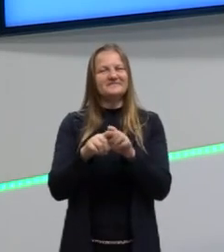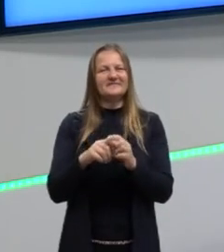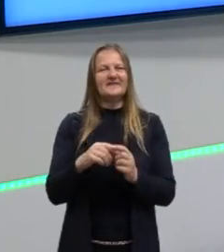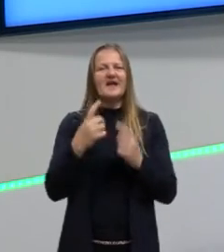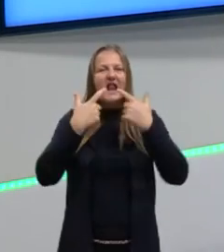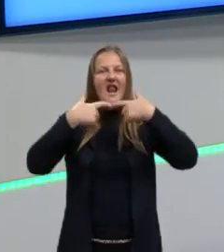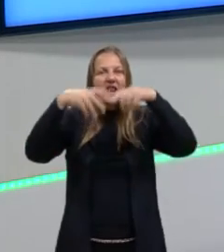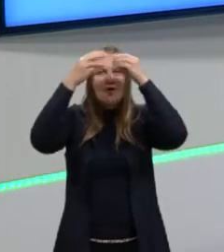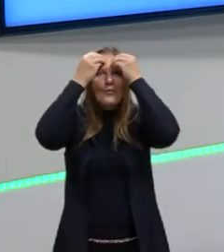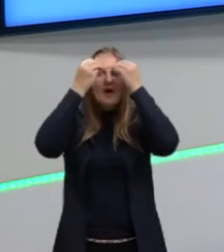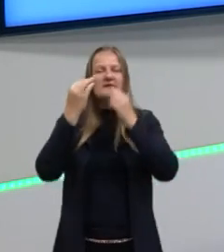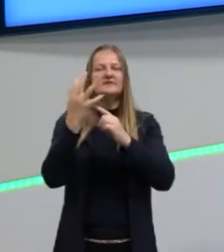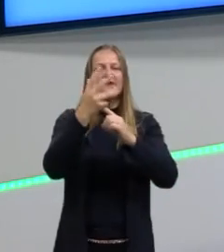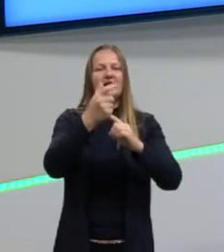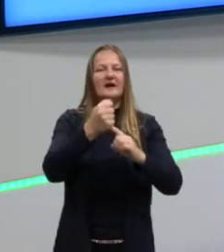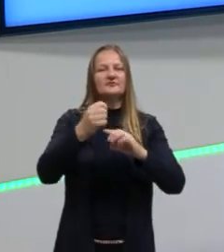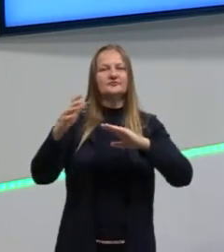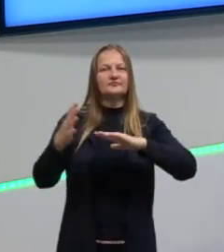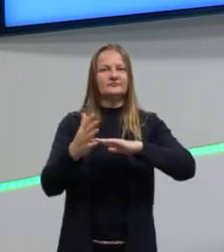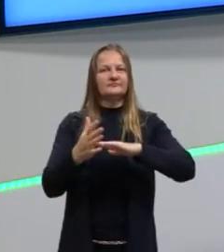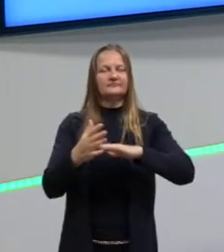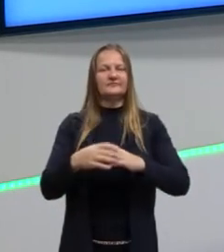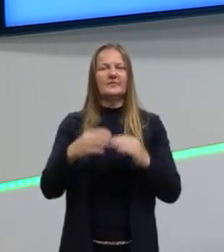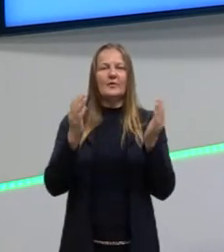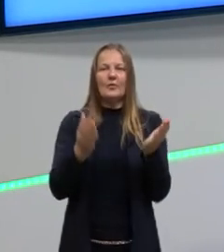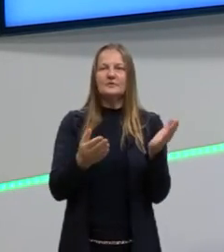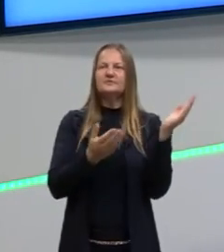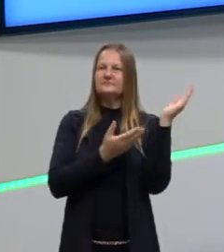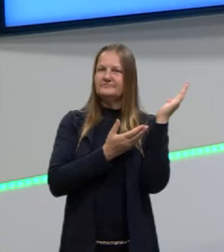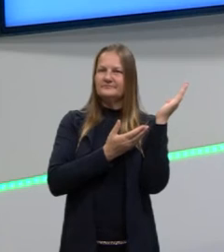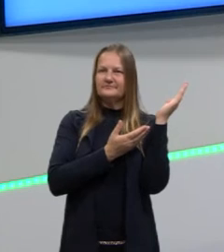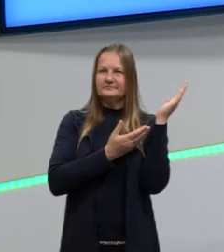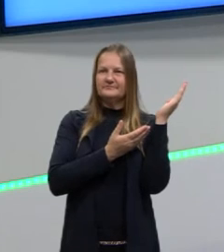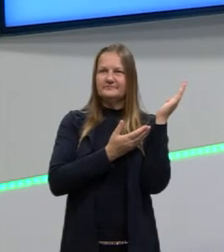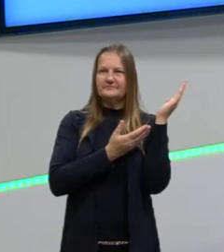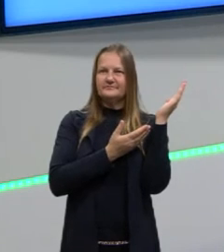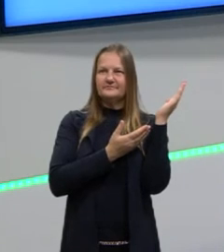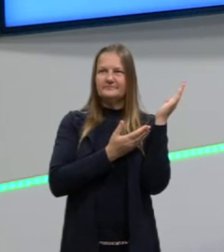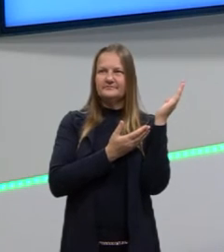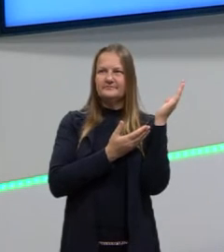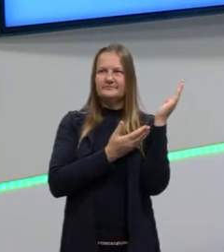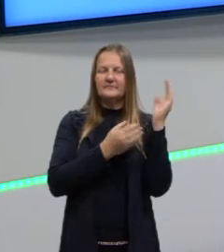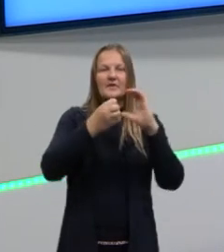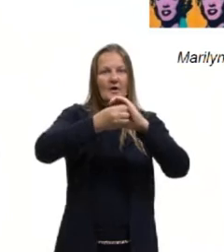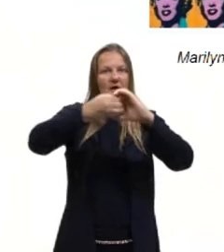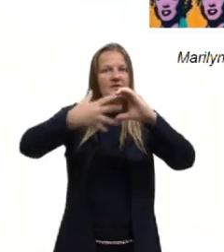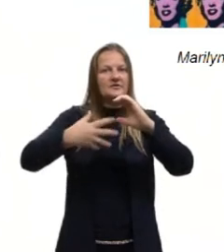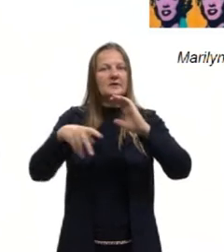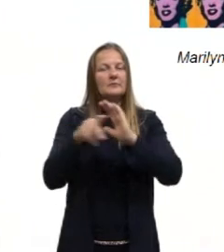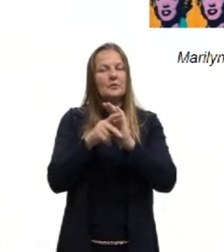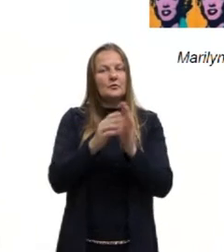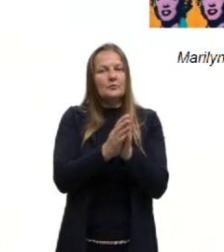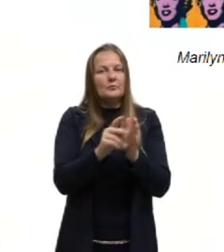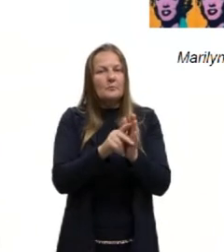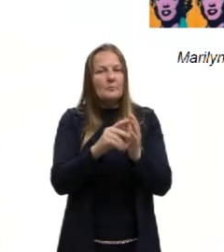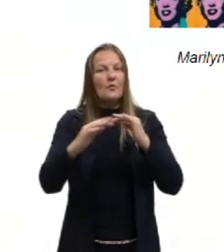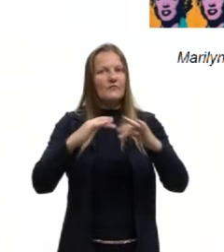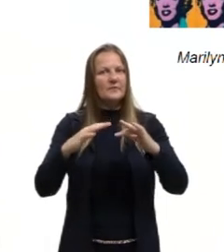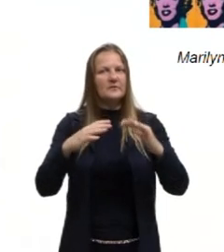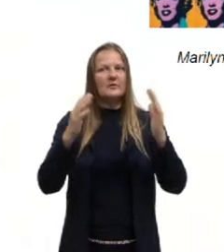linguagens da arte contemporânea, hoje nós vamos ficar aqui atentos às características deste movimento.